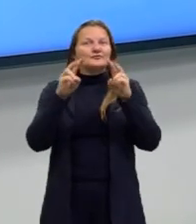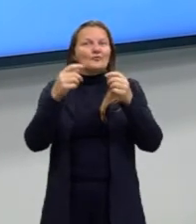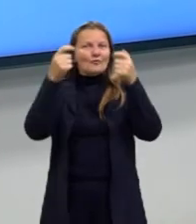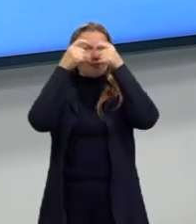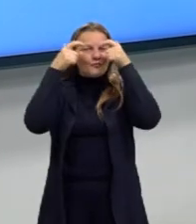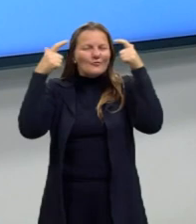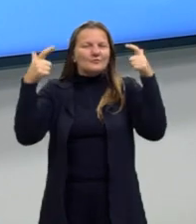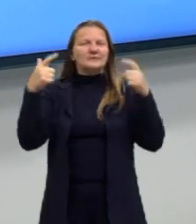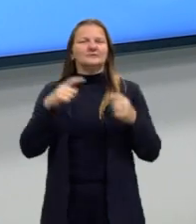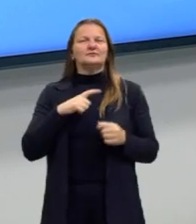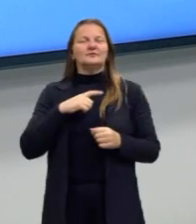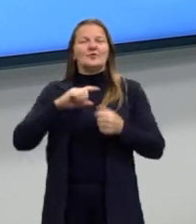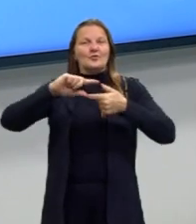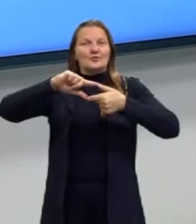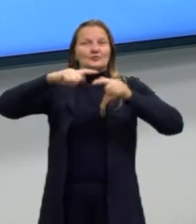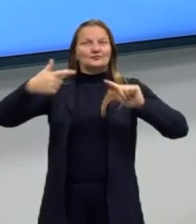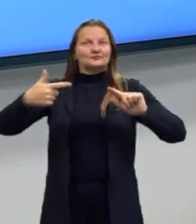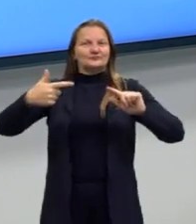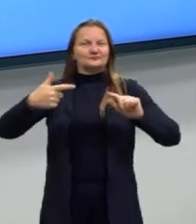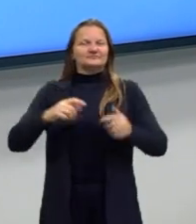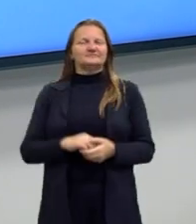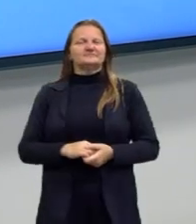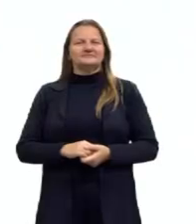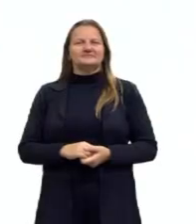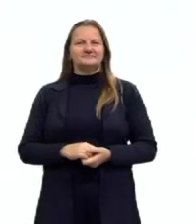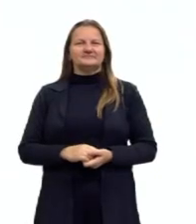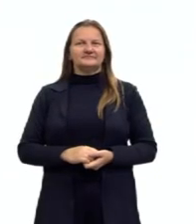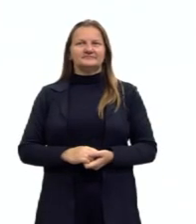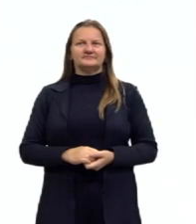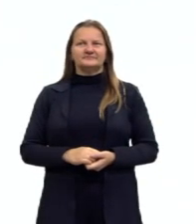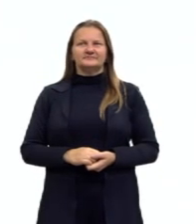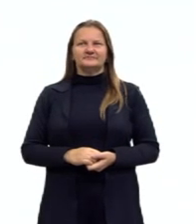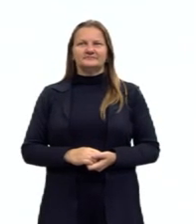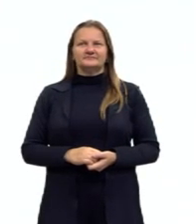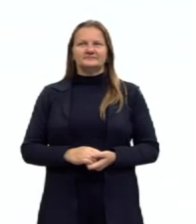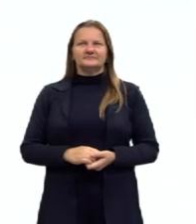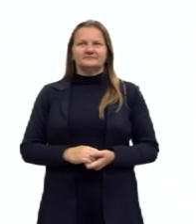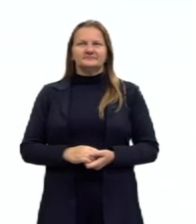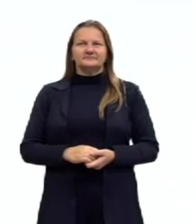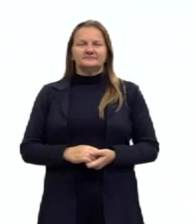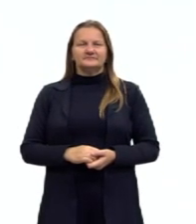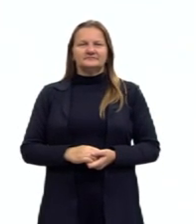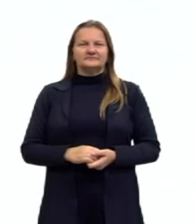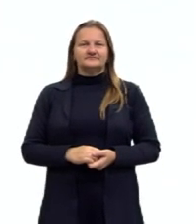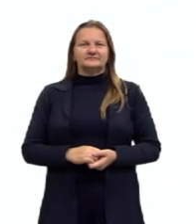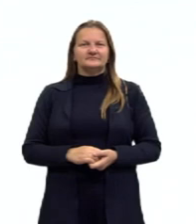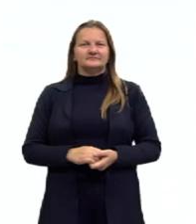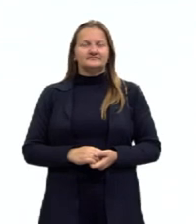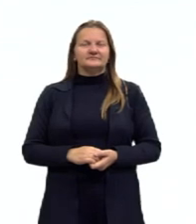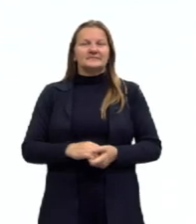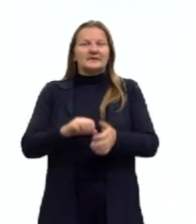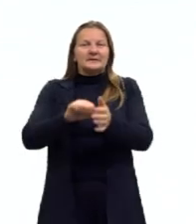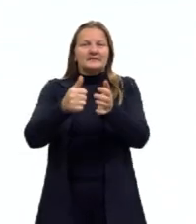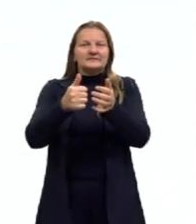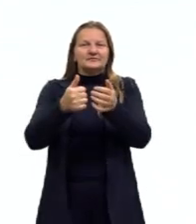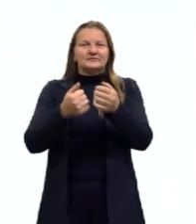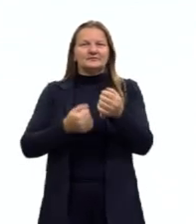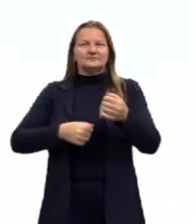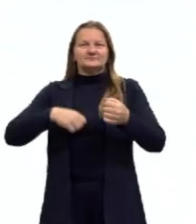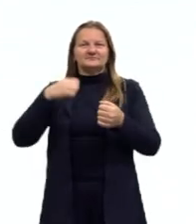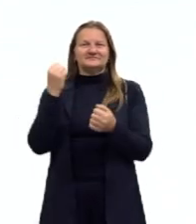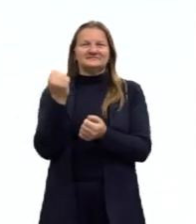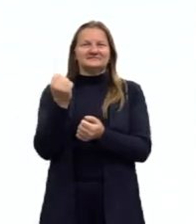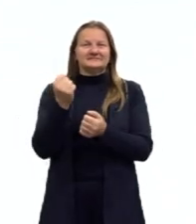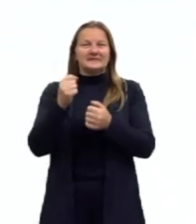conhecimentos geométricos. Então vamos começar, gente. A primeira questão que eu trouxe para